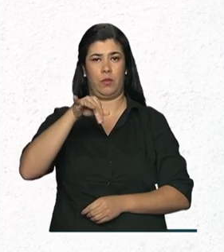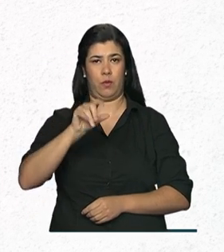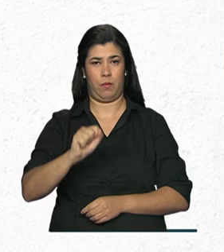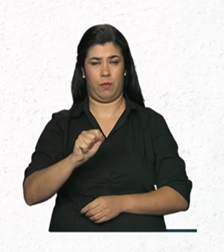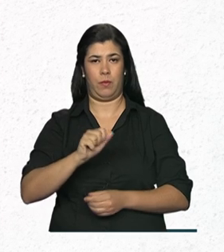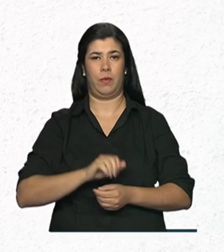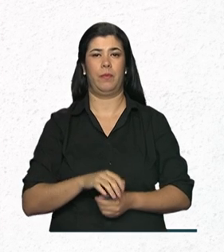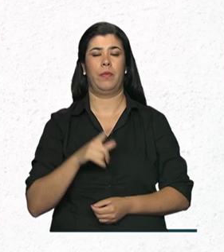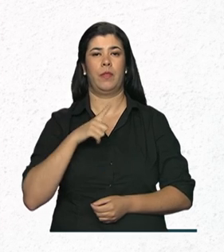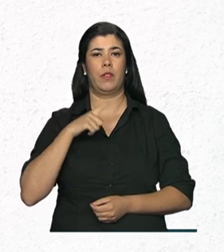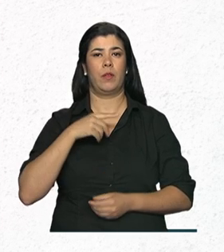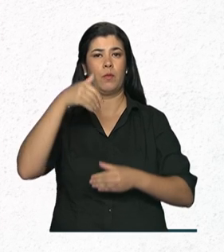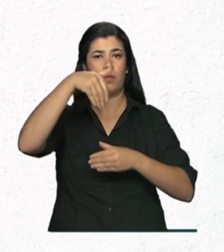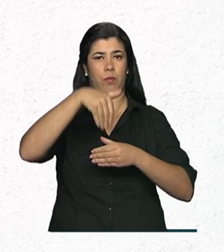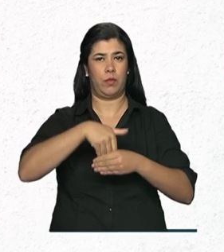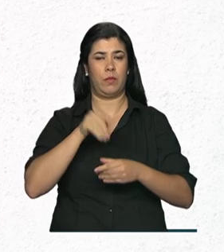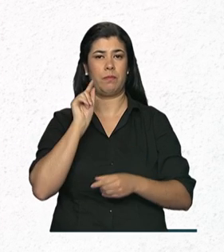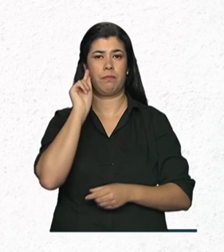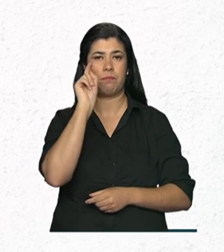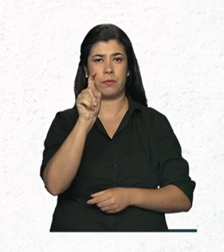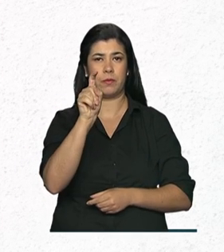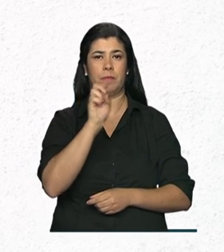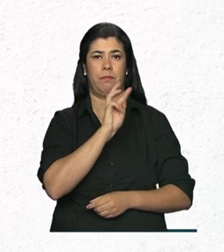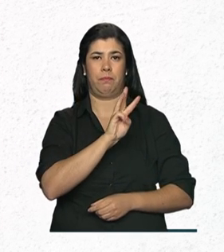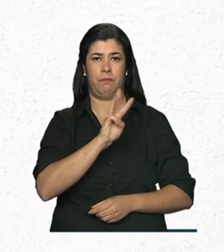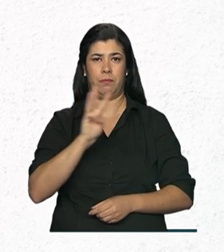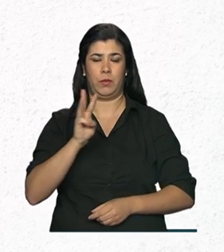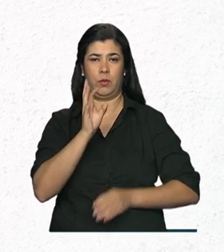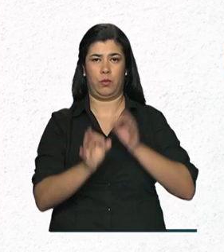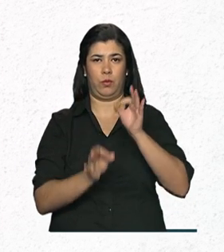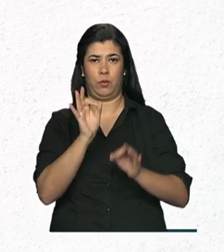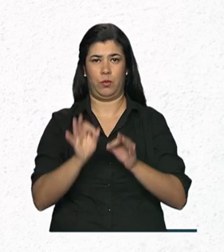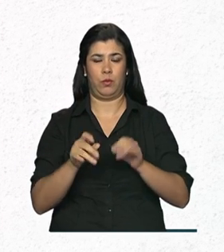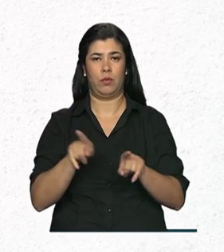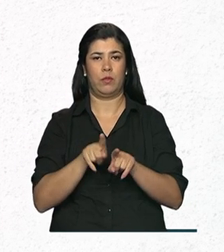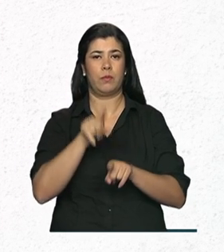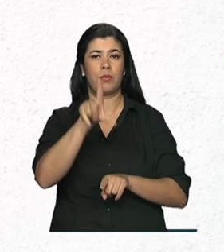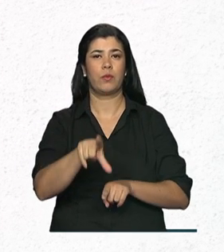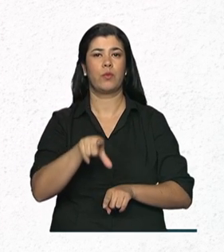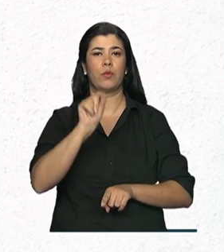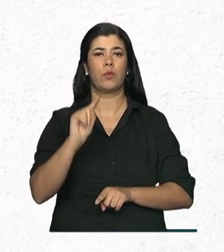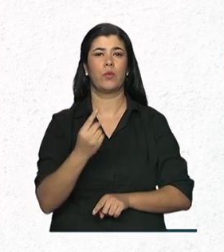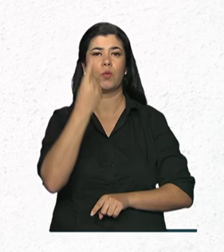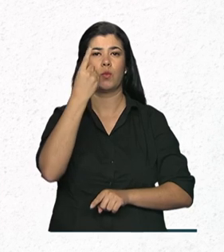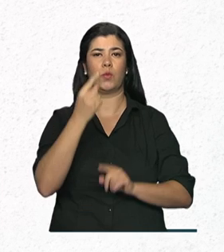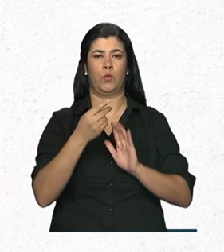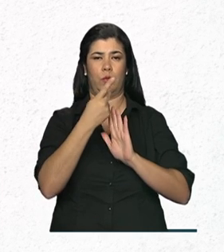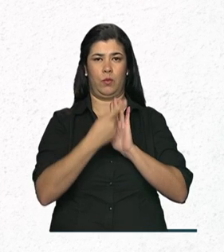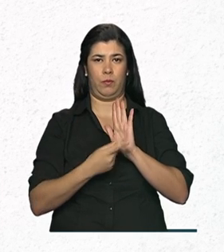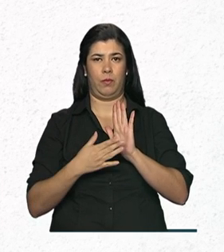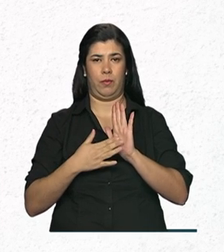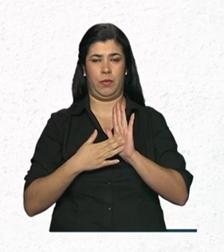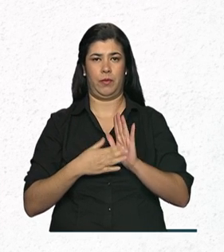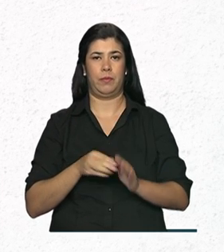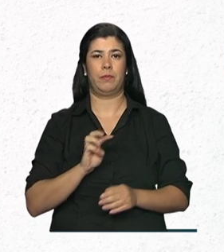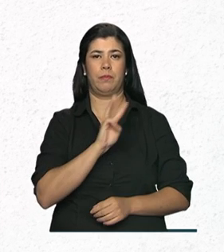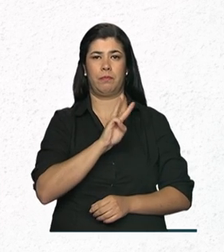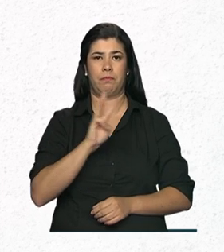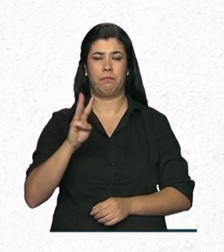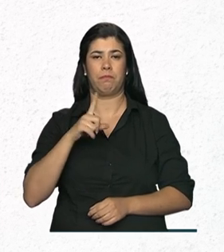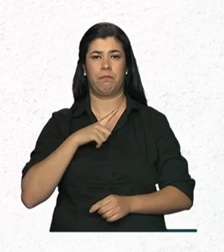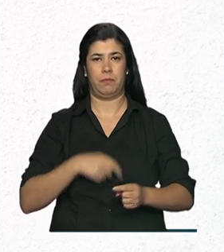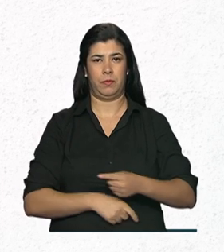de maio. Para votar, basta acessar o portal do Júri Popular e escolher um único projeto. O endereço é